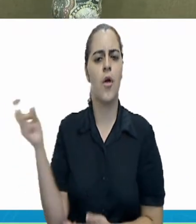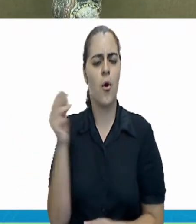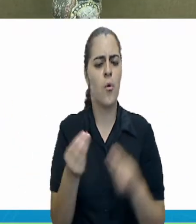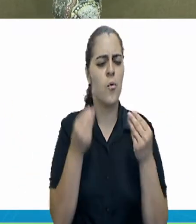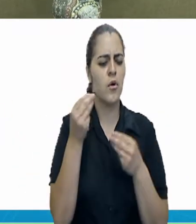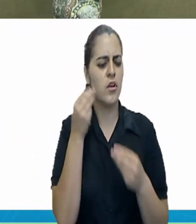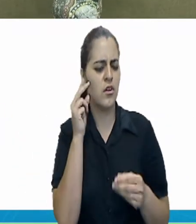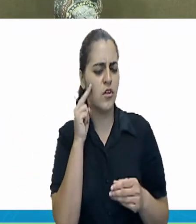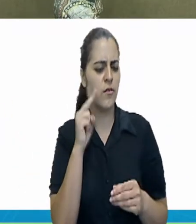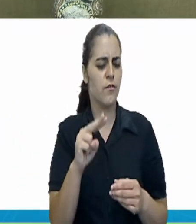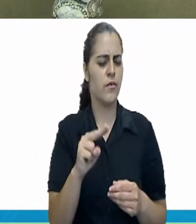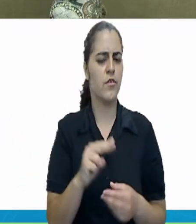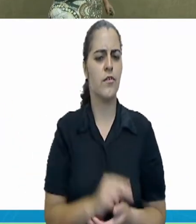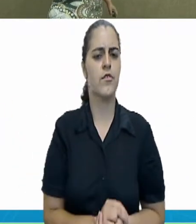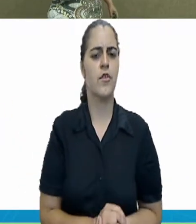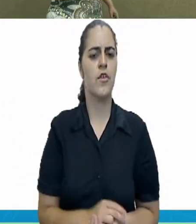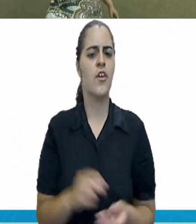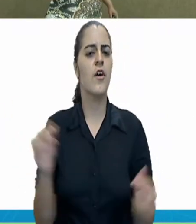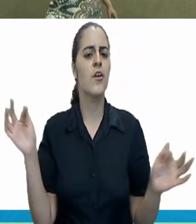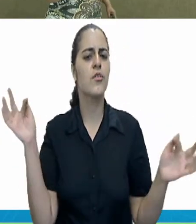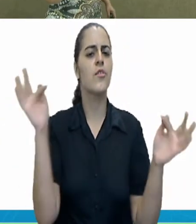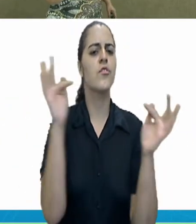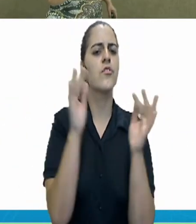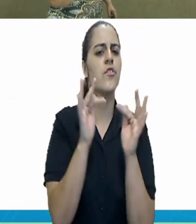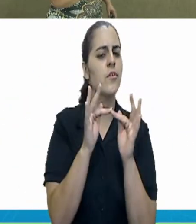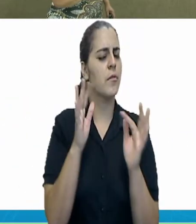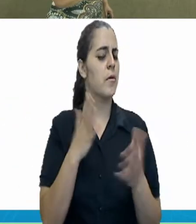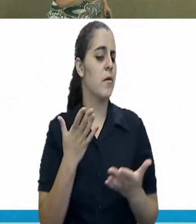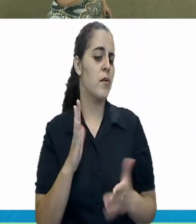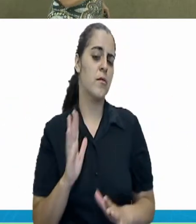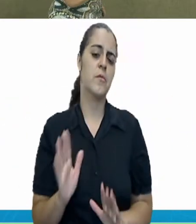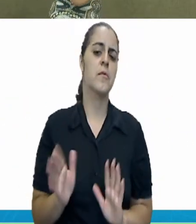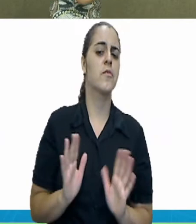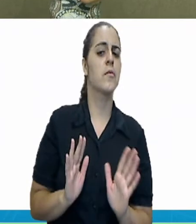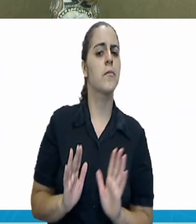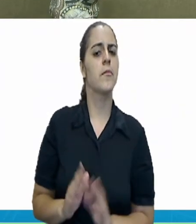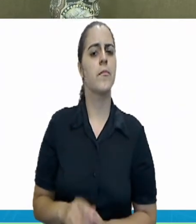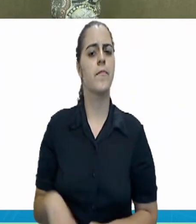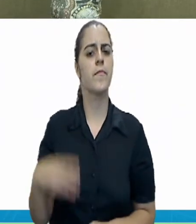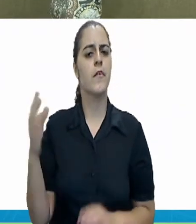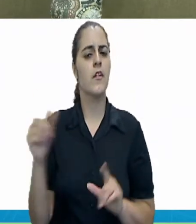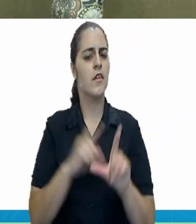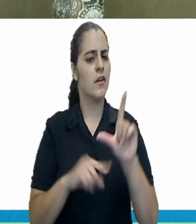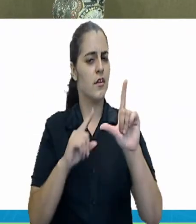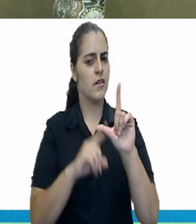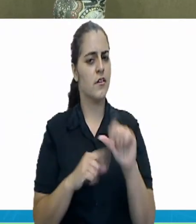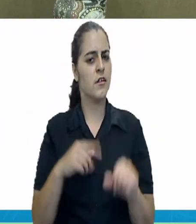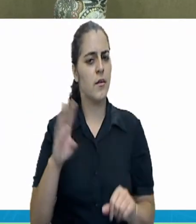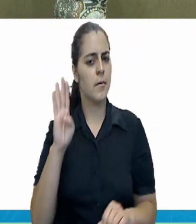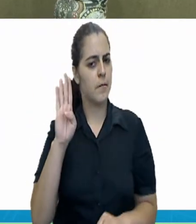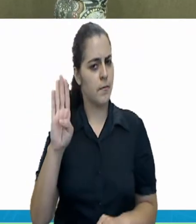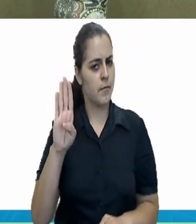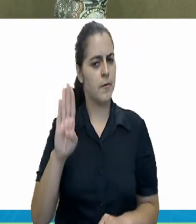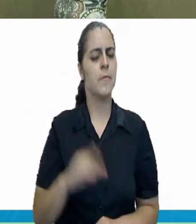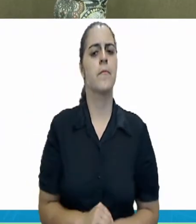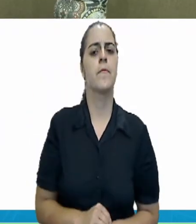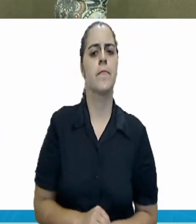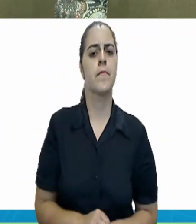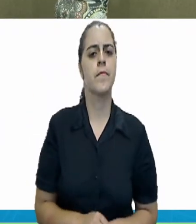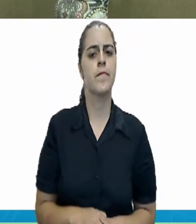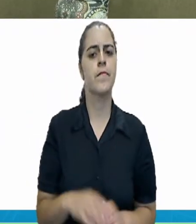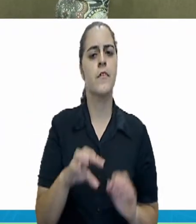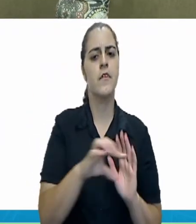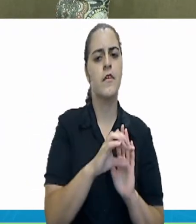olho isso aqui, eu concordo parcialmente. Nesse, letra B,